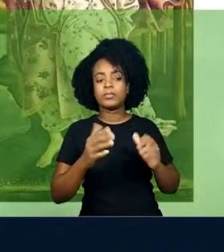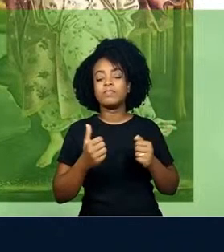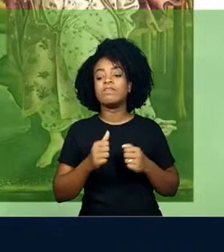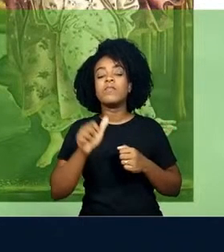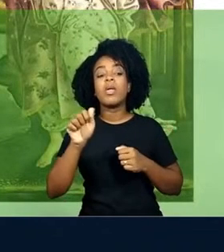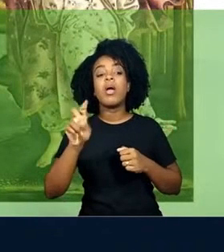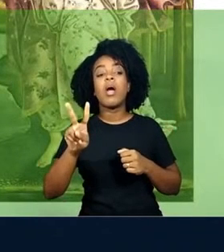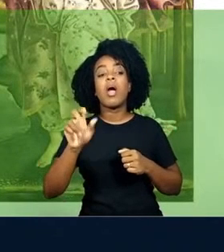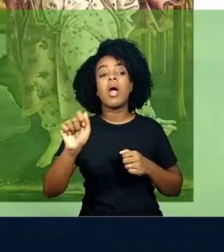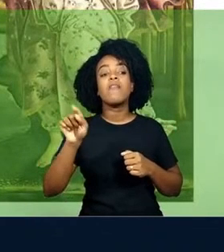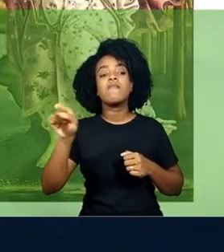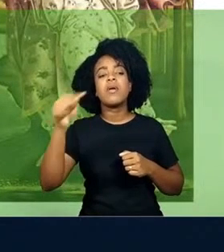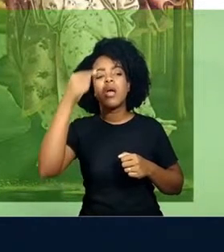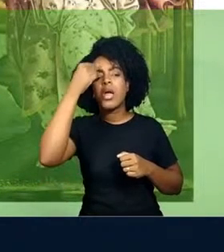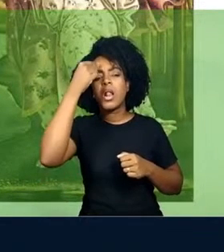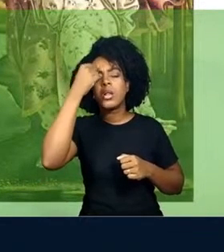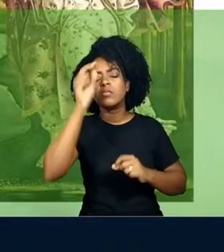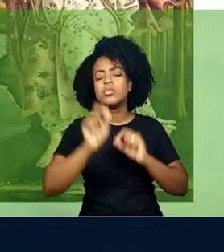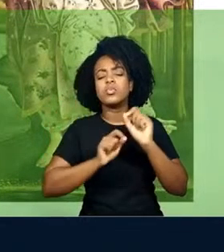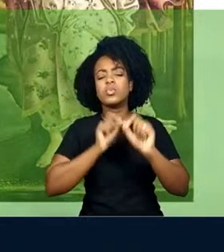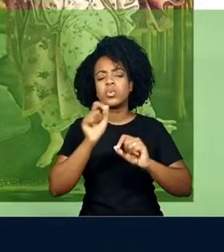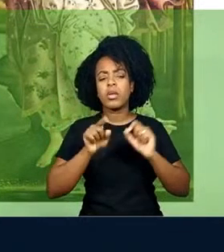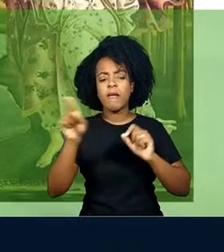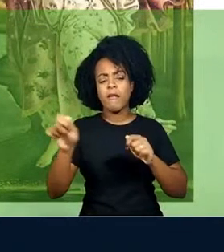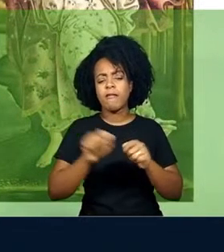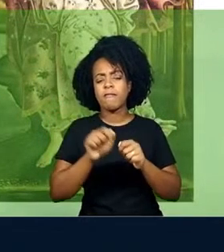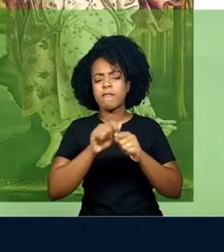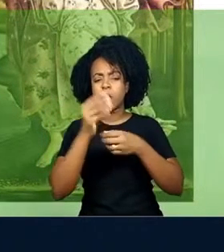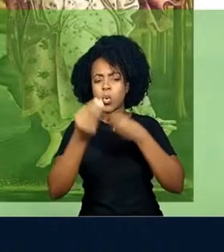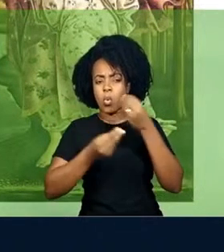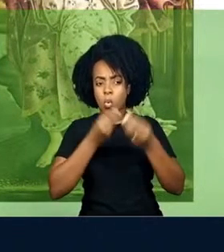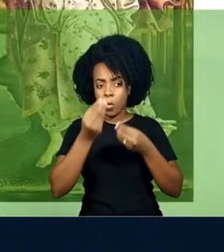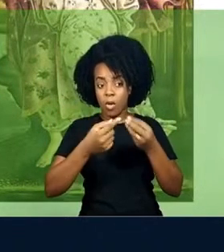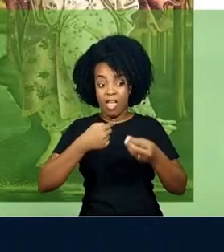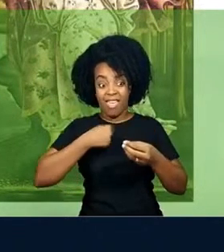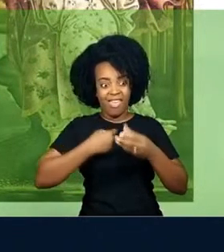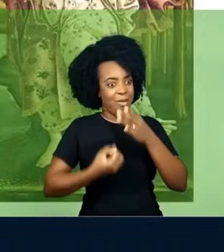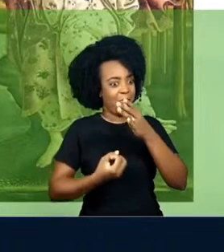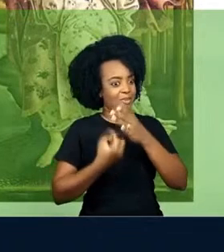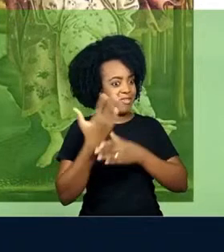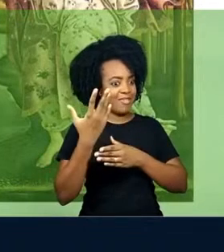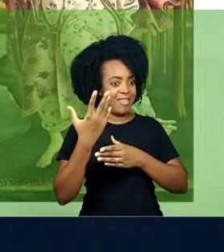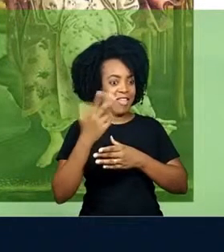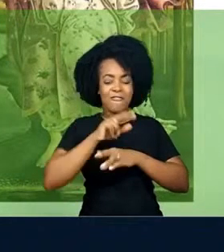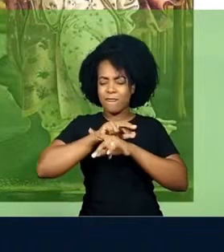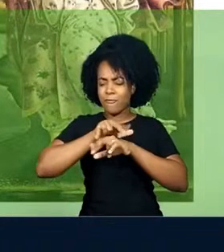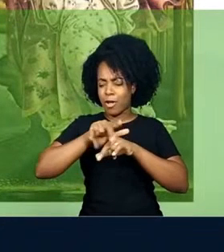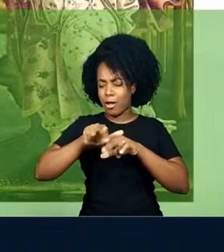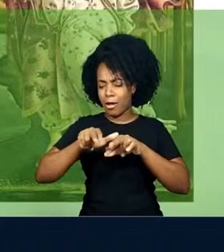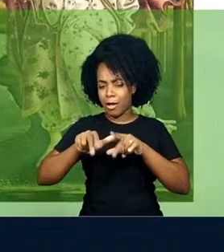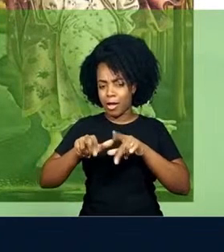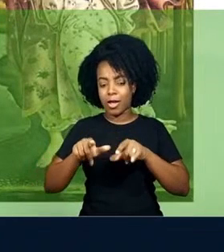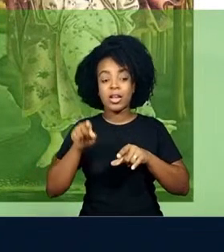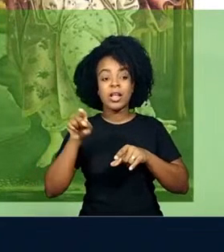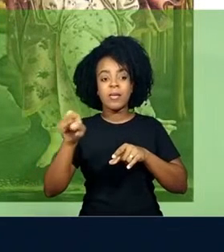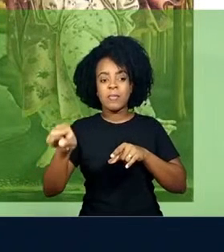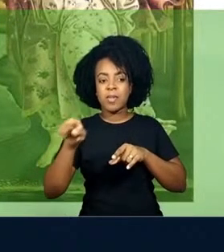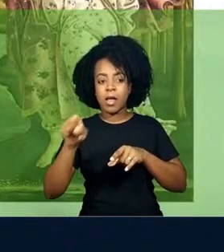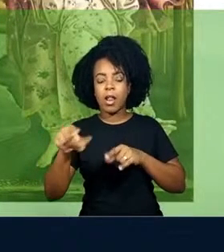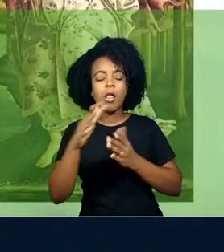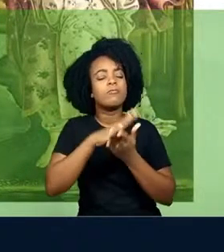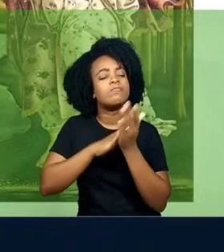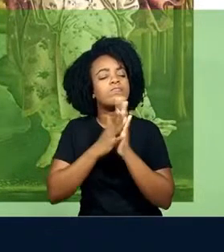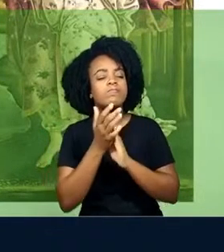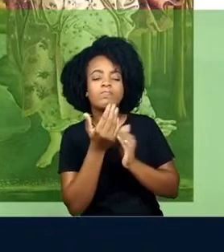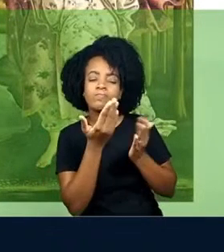o que é Ava e como ela pensa e como ela age e como ele criou situações para que Ava pudesse